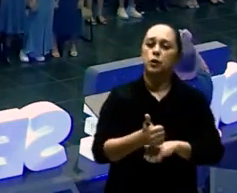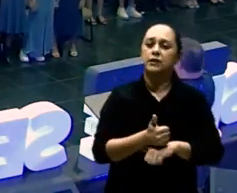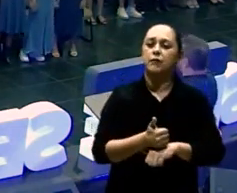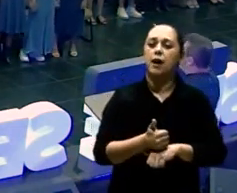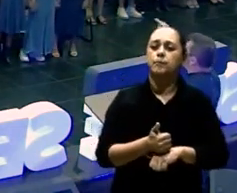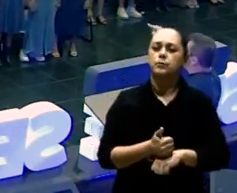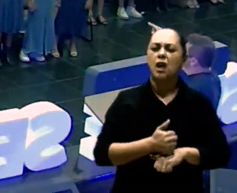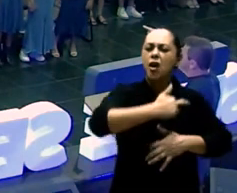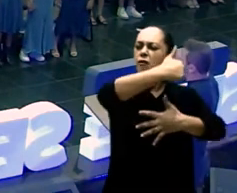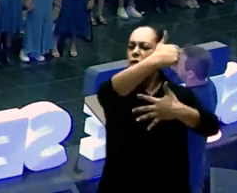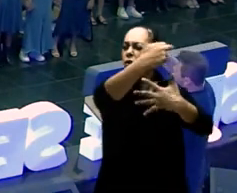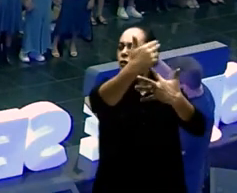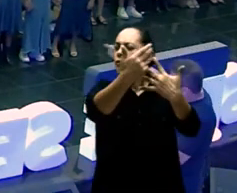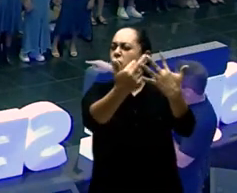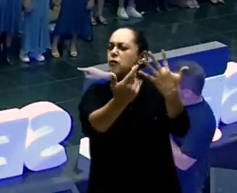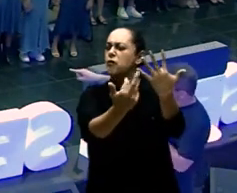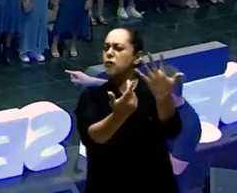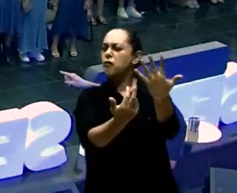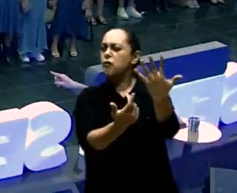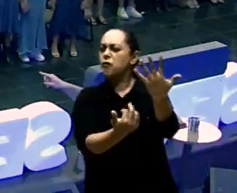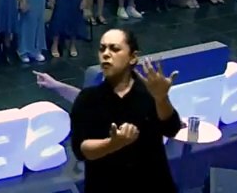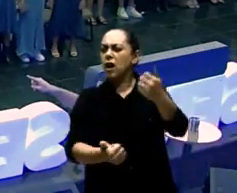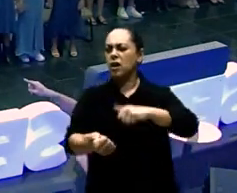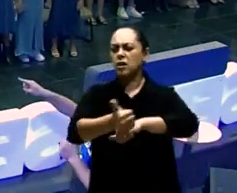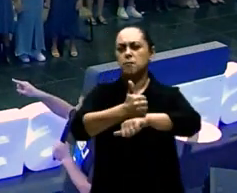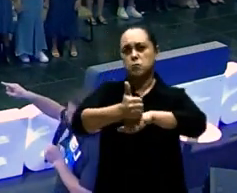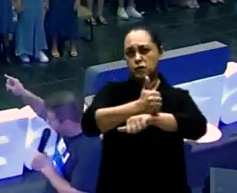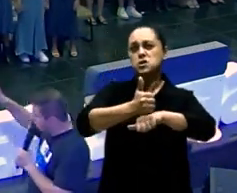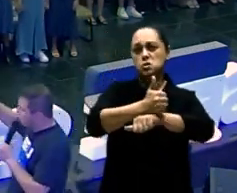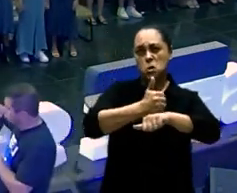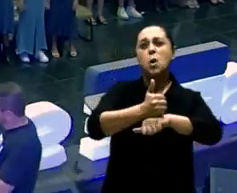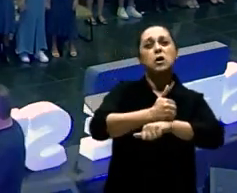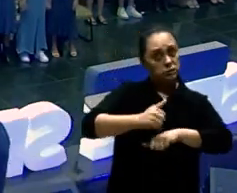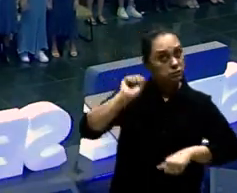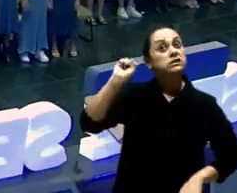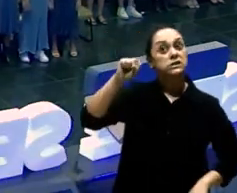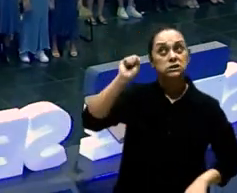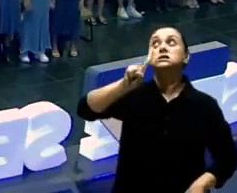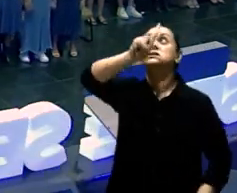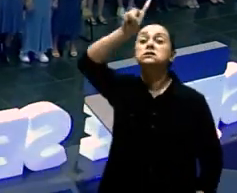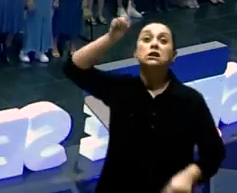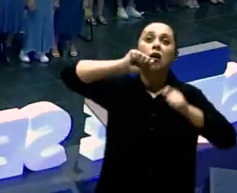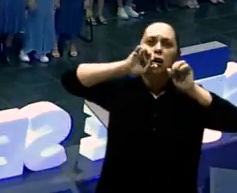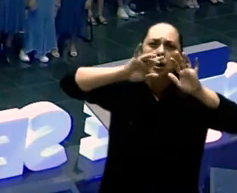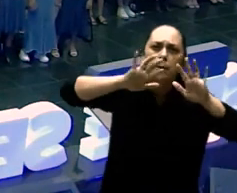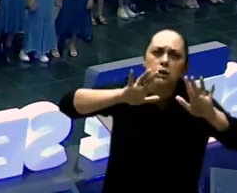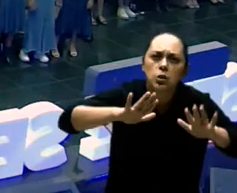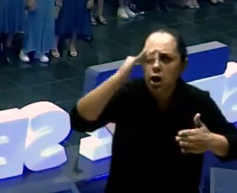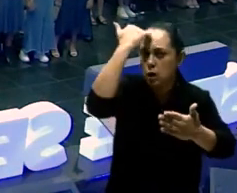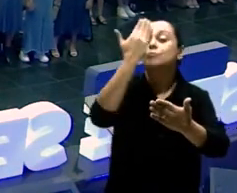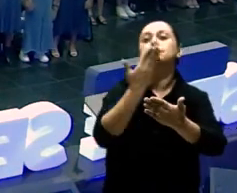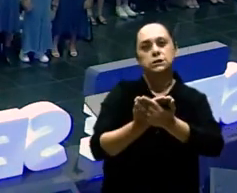Vários Ministérios Dons Eu creio Nisso E vocês